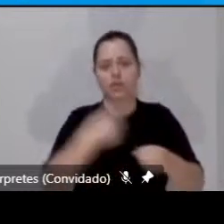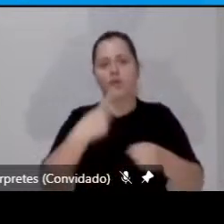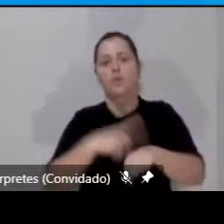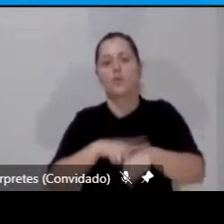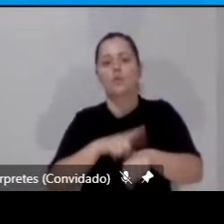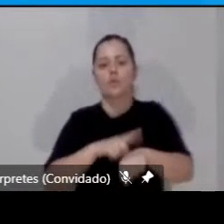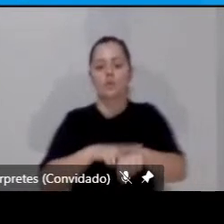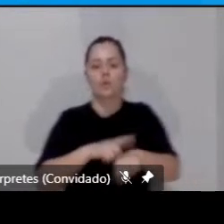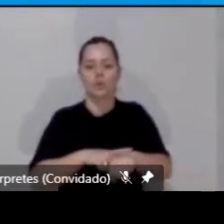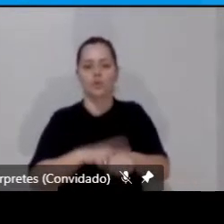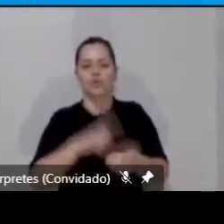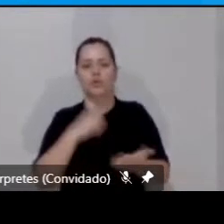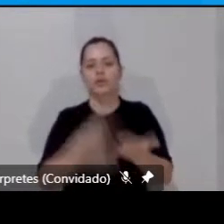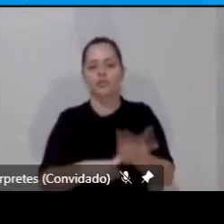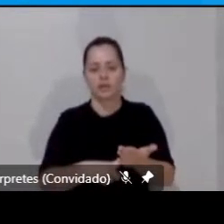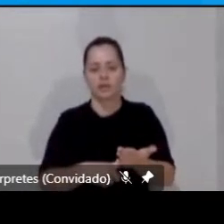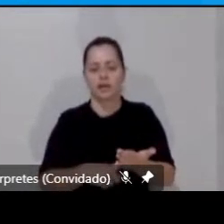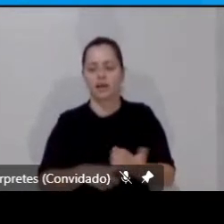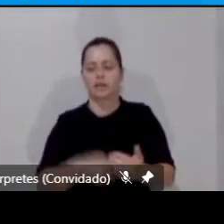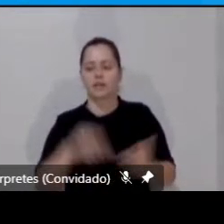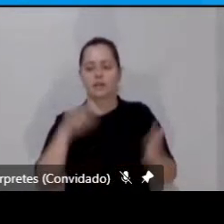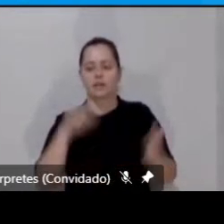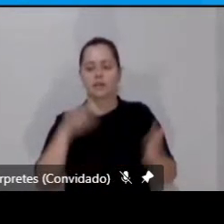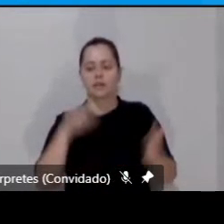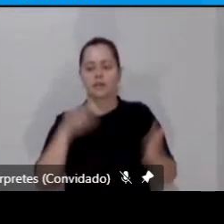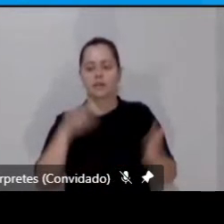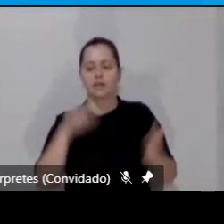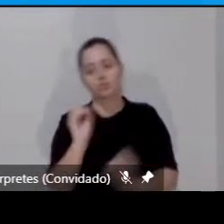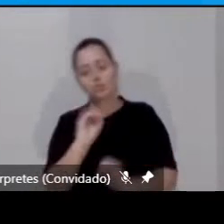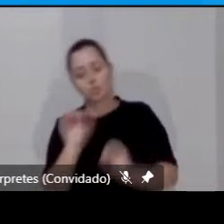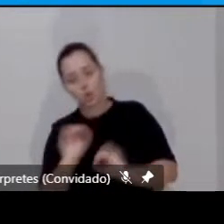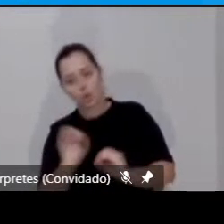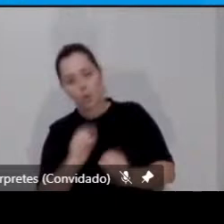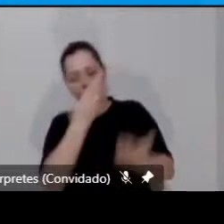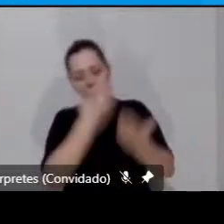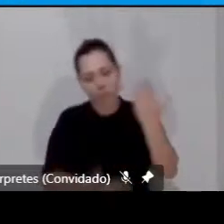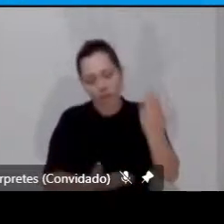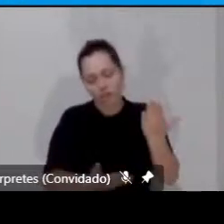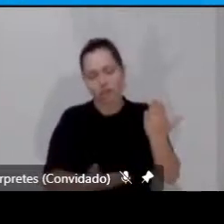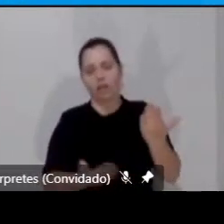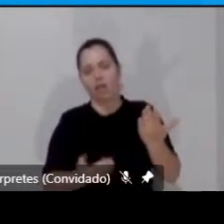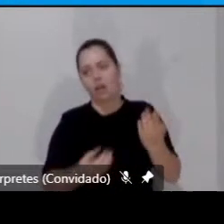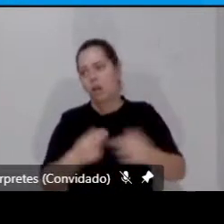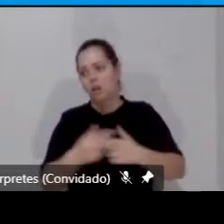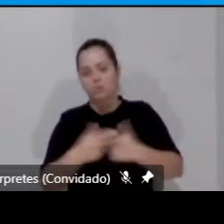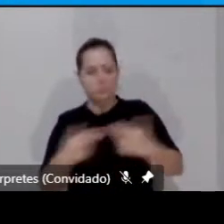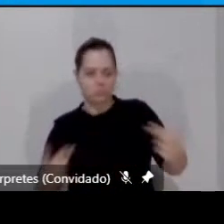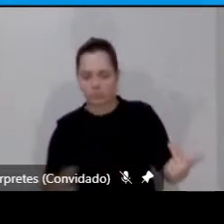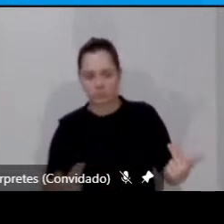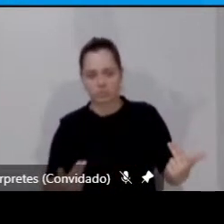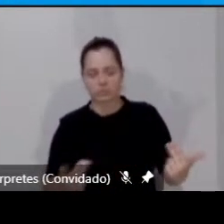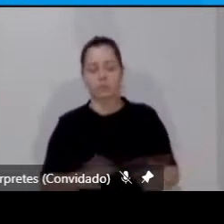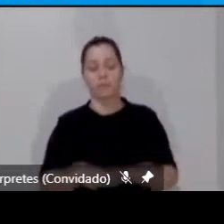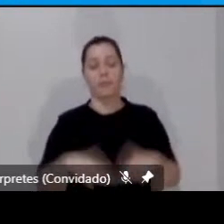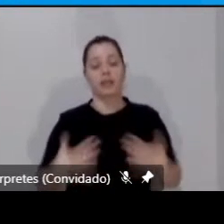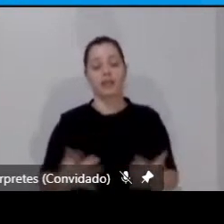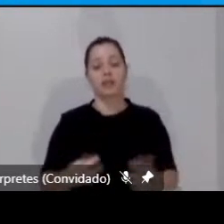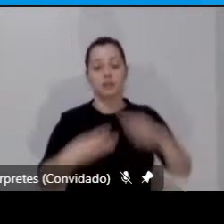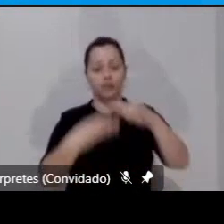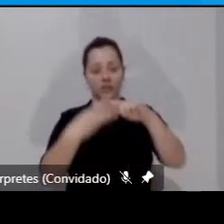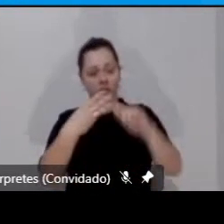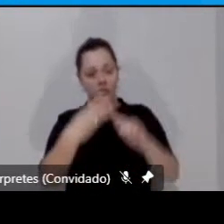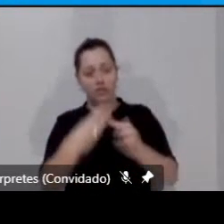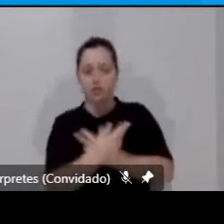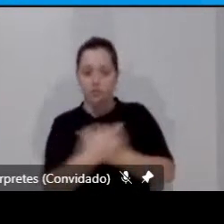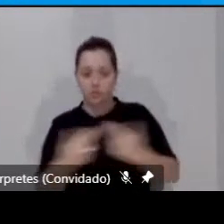para bater o ponto ou perdendo um compromisso. Então, essas três vertentes dão